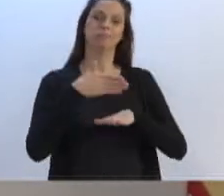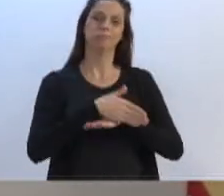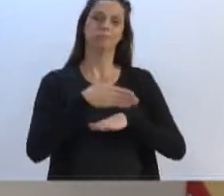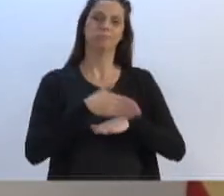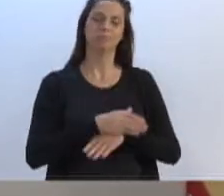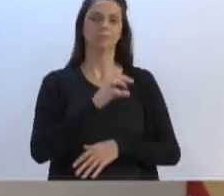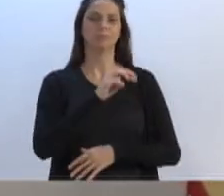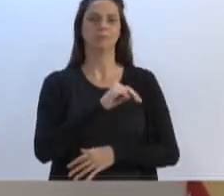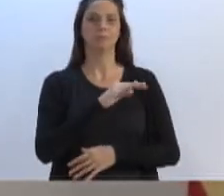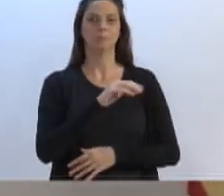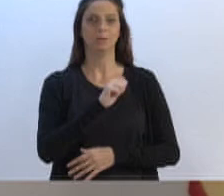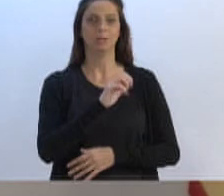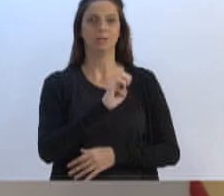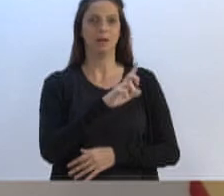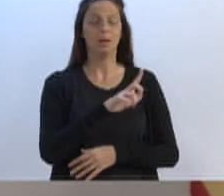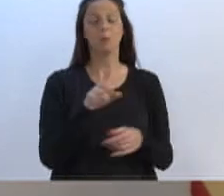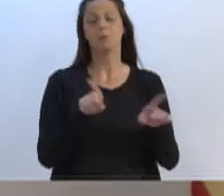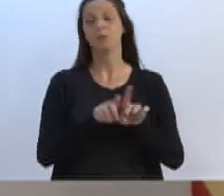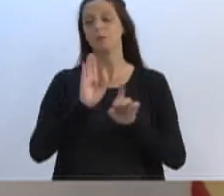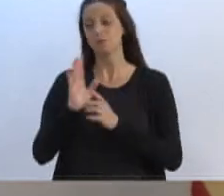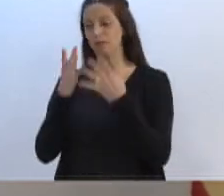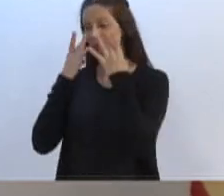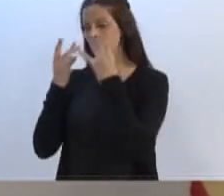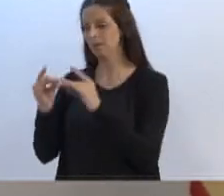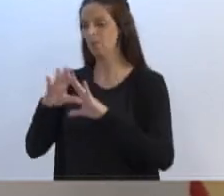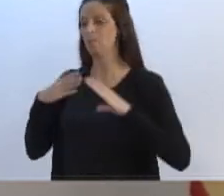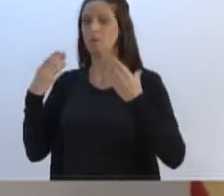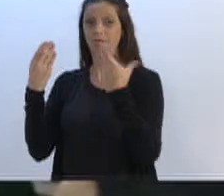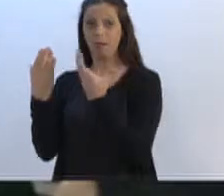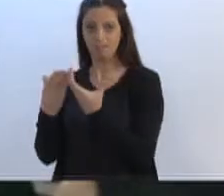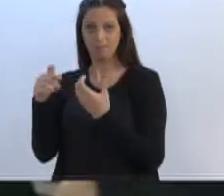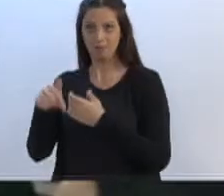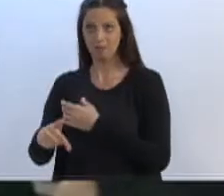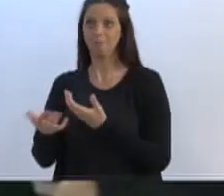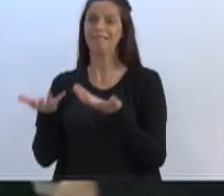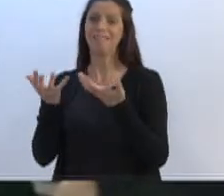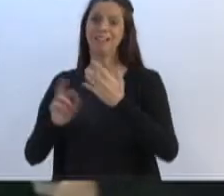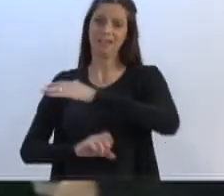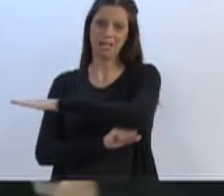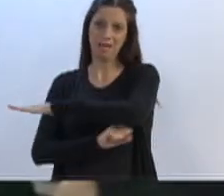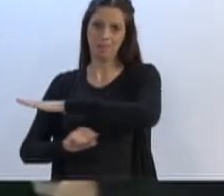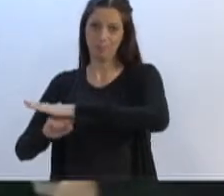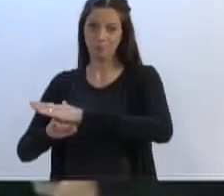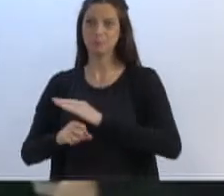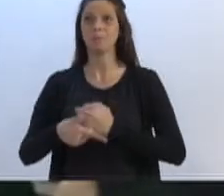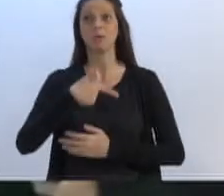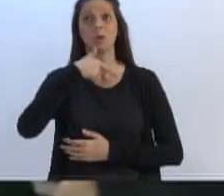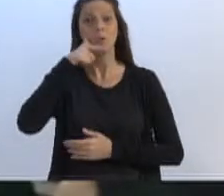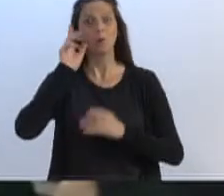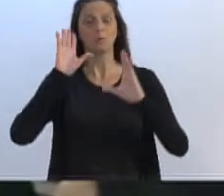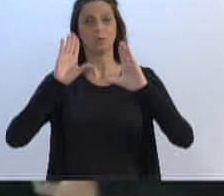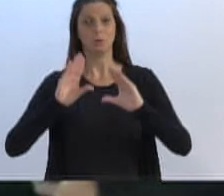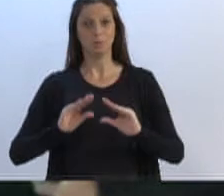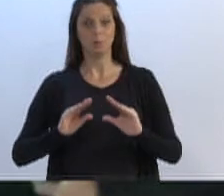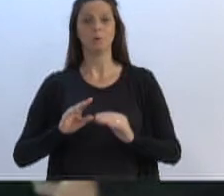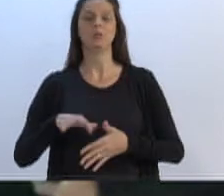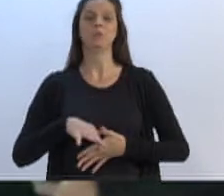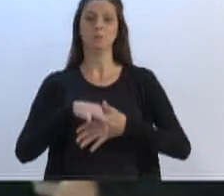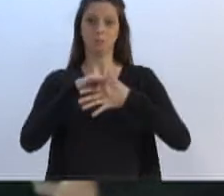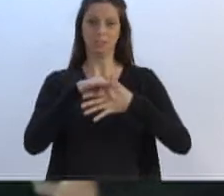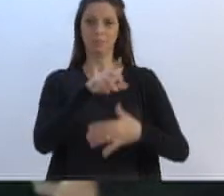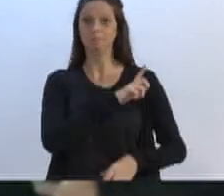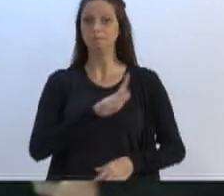comunidade lá da ponte, tão famosa ponte Bernardo Chaydemanda, naquela região. E ontem à noite o nosso líder pôde explicar à comunidade